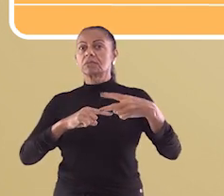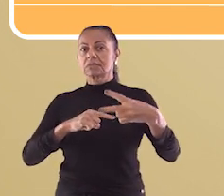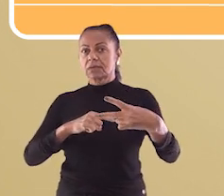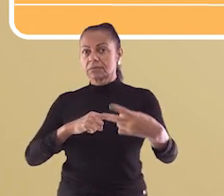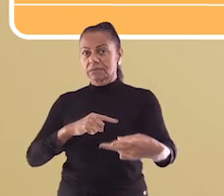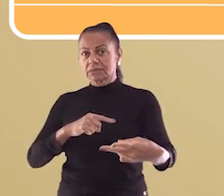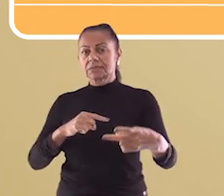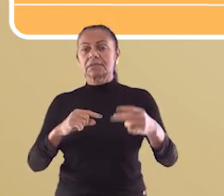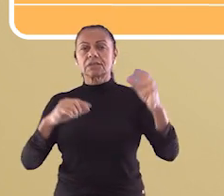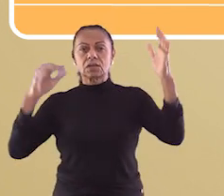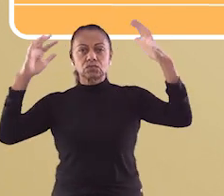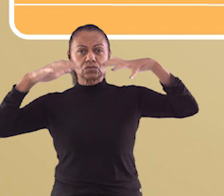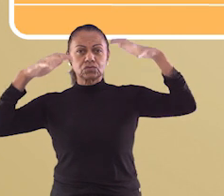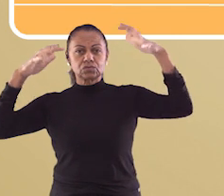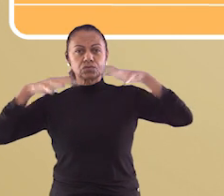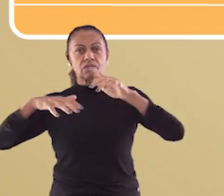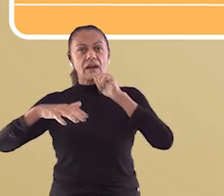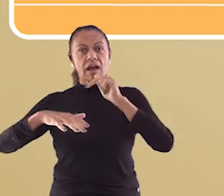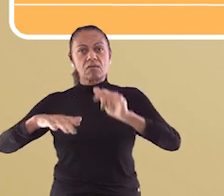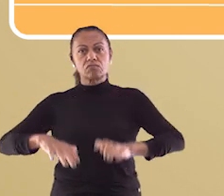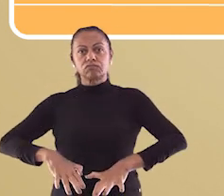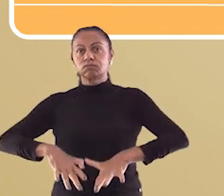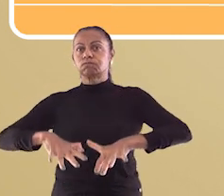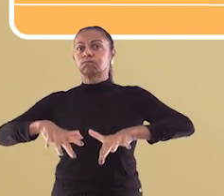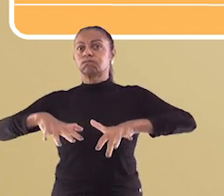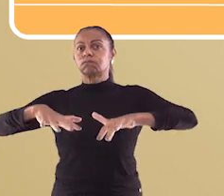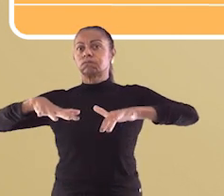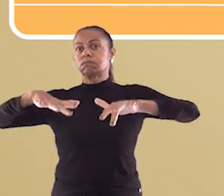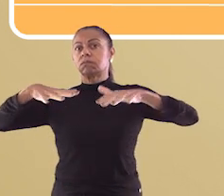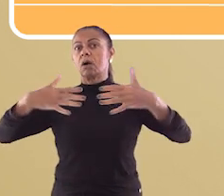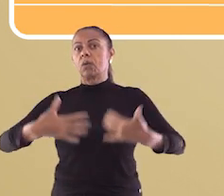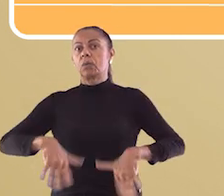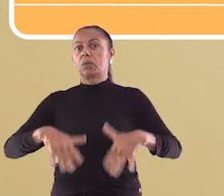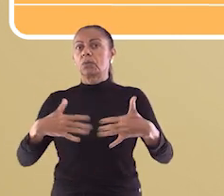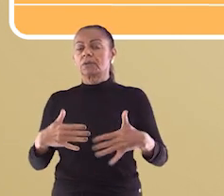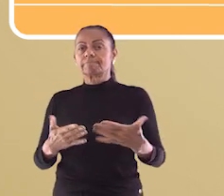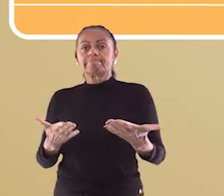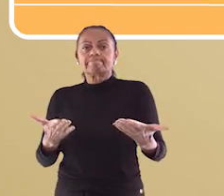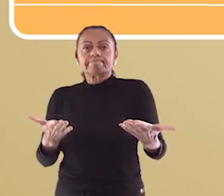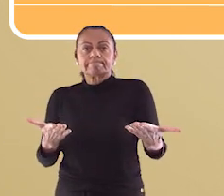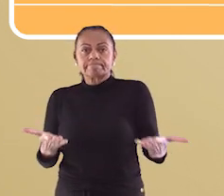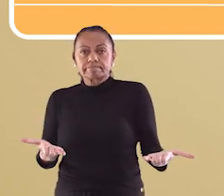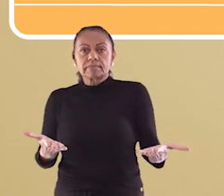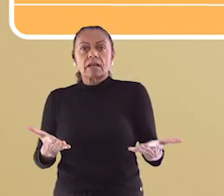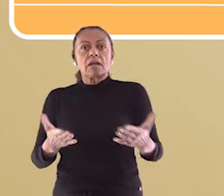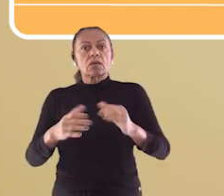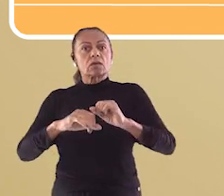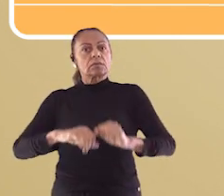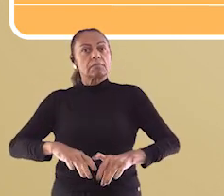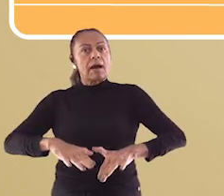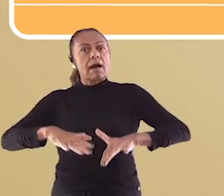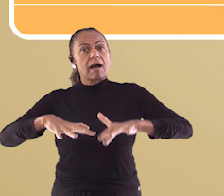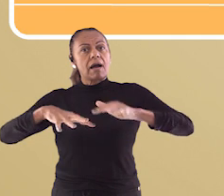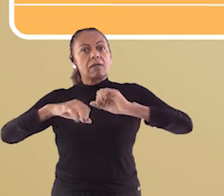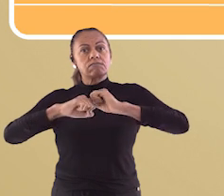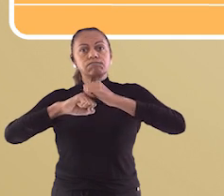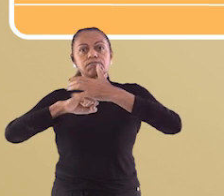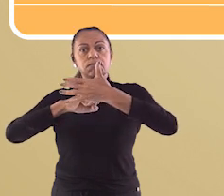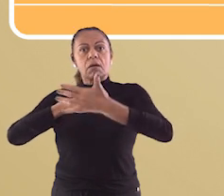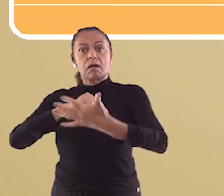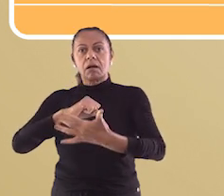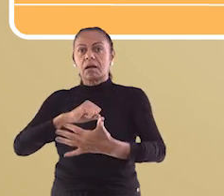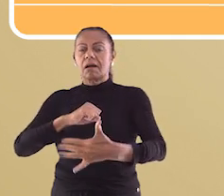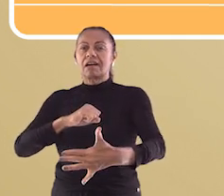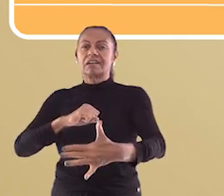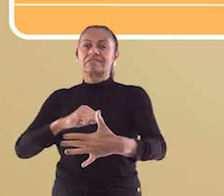da chuva, caso o volume da água seja maior do que o esperado. E quando esse volume todo de água vem à tona,